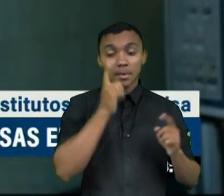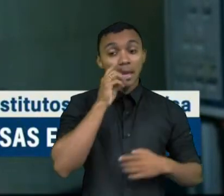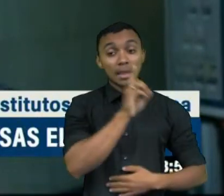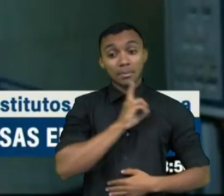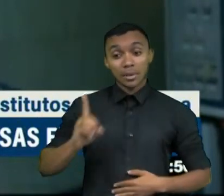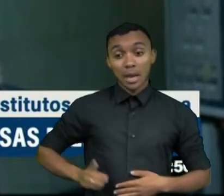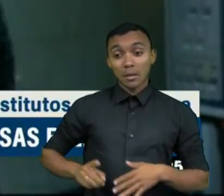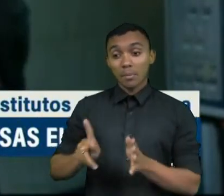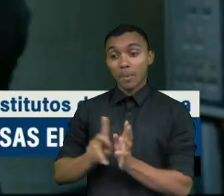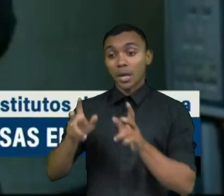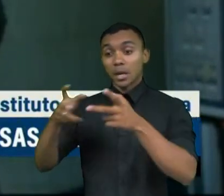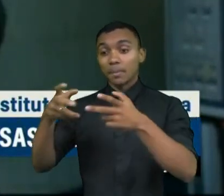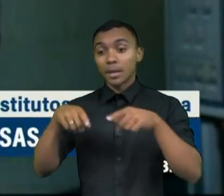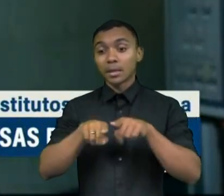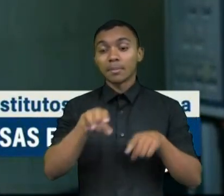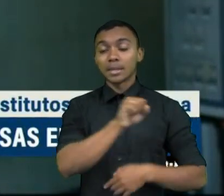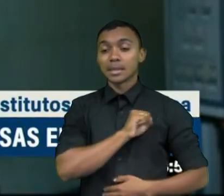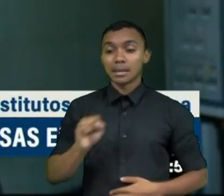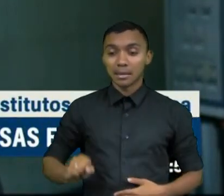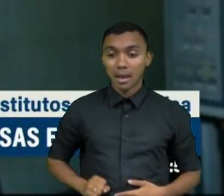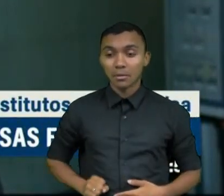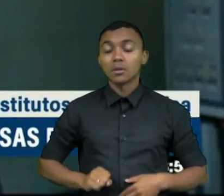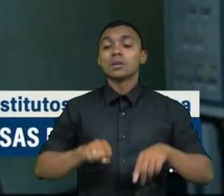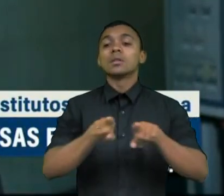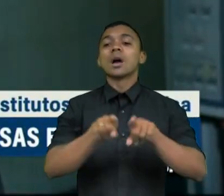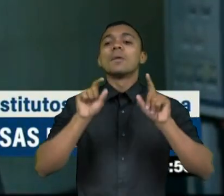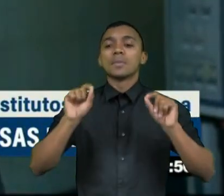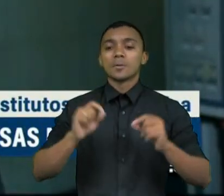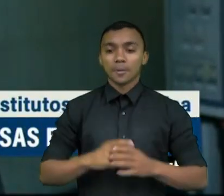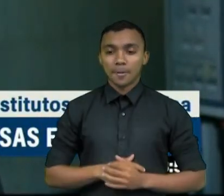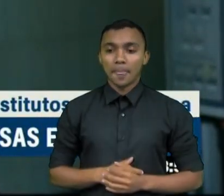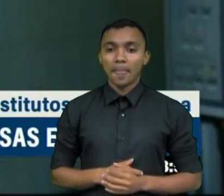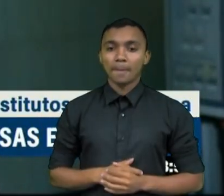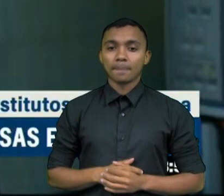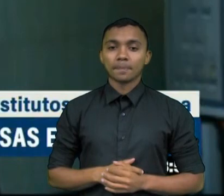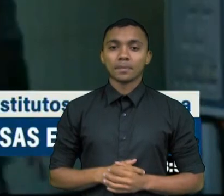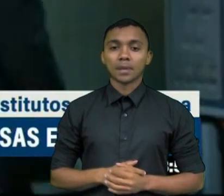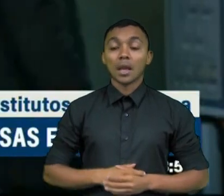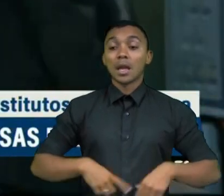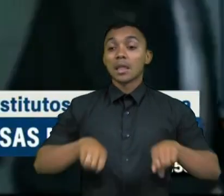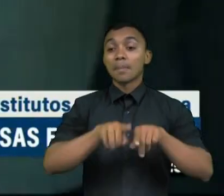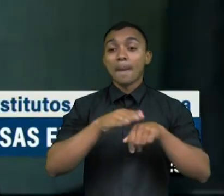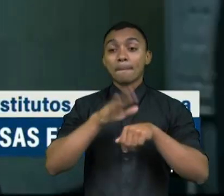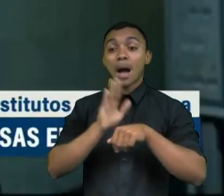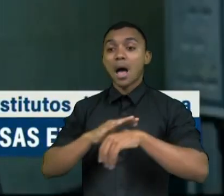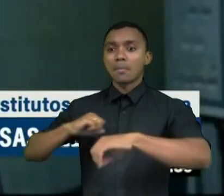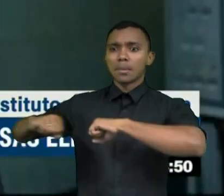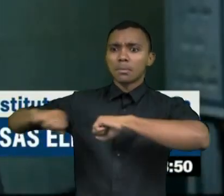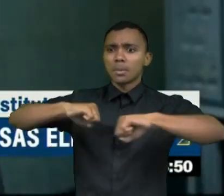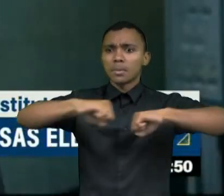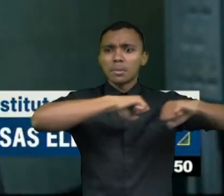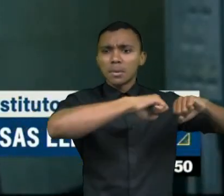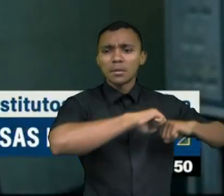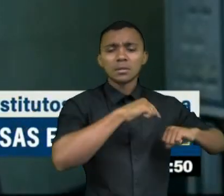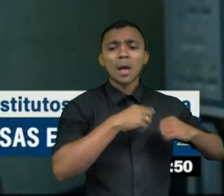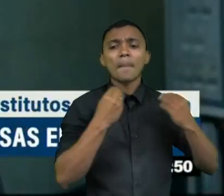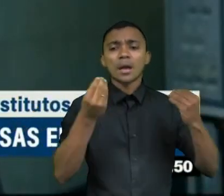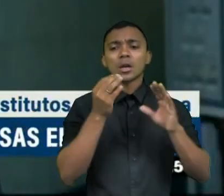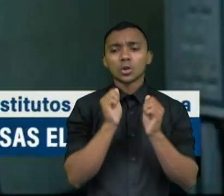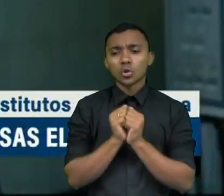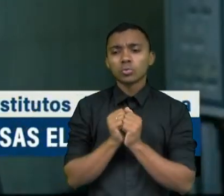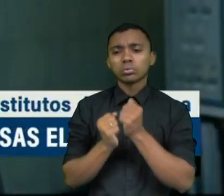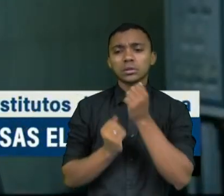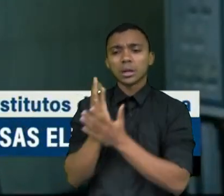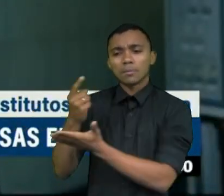Câmara e do Senado. Fazer, eventualmente, ampliar o debate ou focar o debate mais com uma sessão de